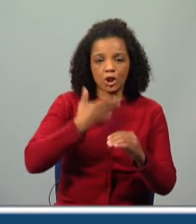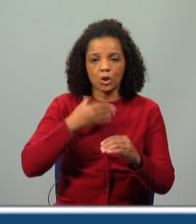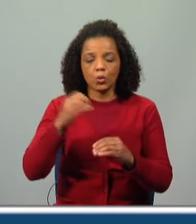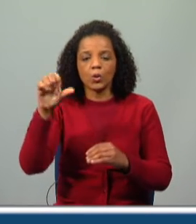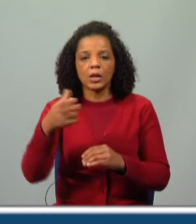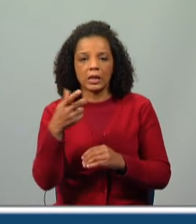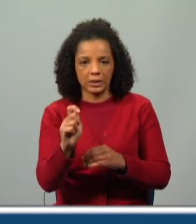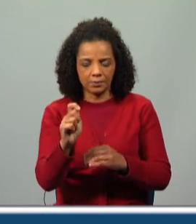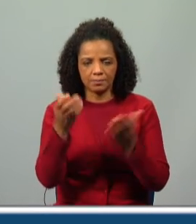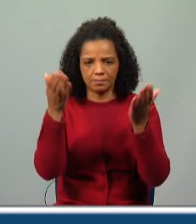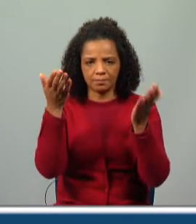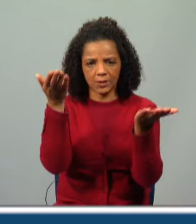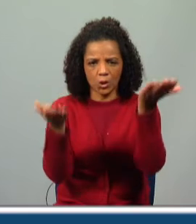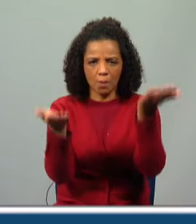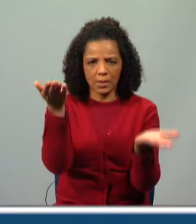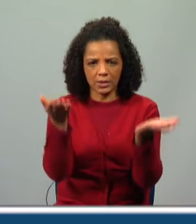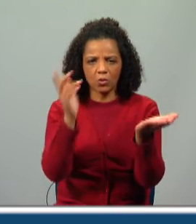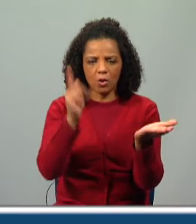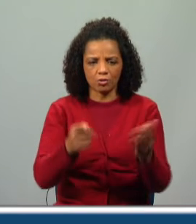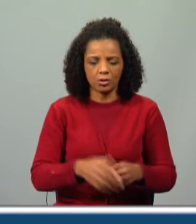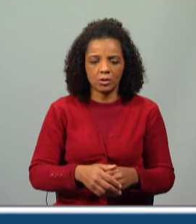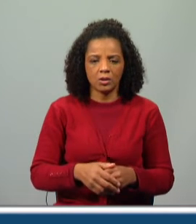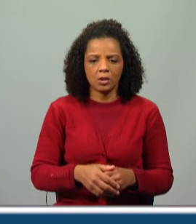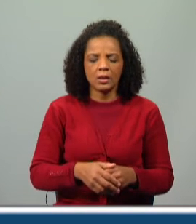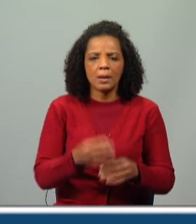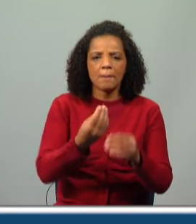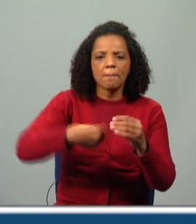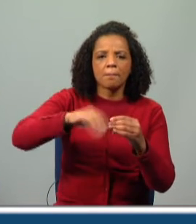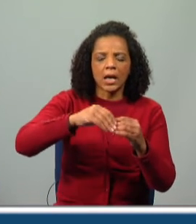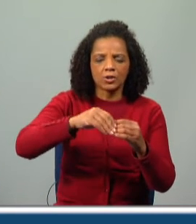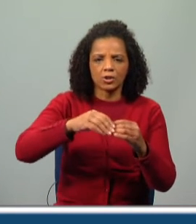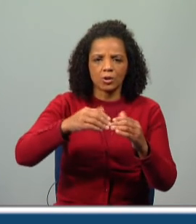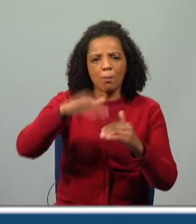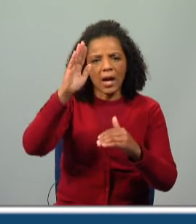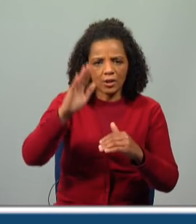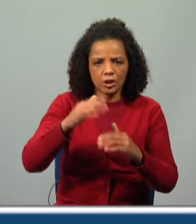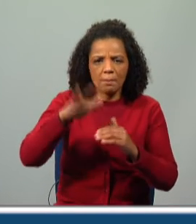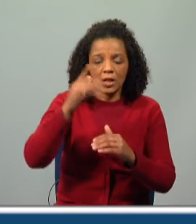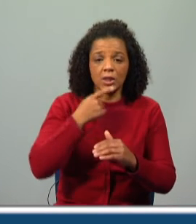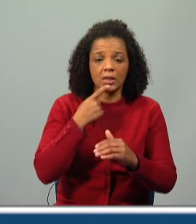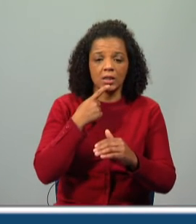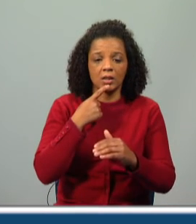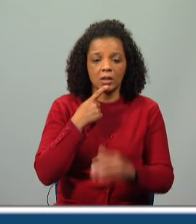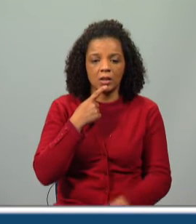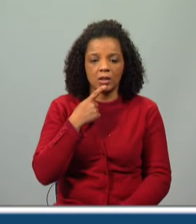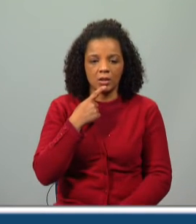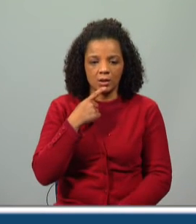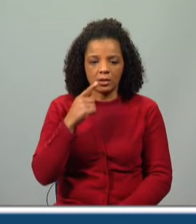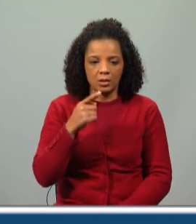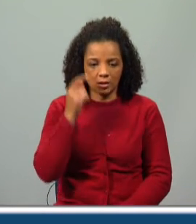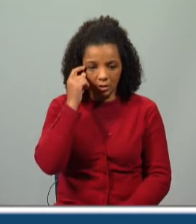comparação que esta ideia dá? Temos o mais, o mais significa o quê? Que é superior,